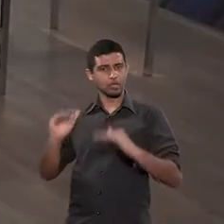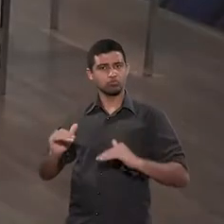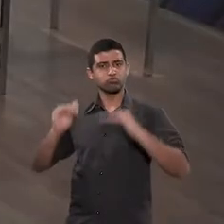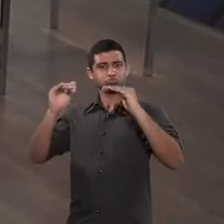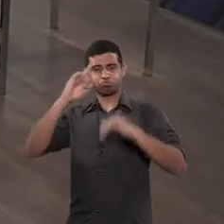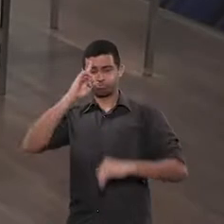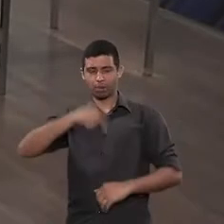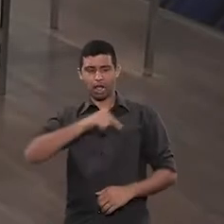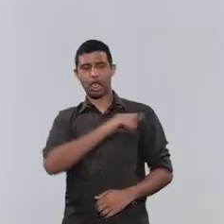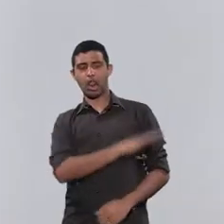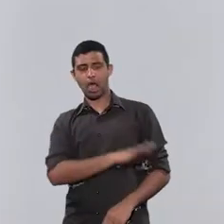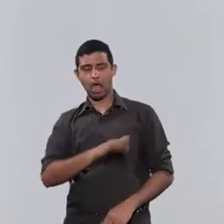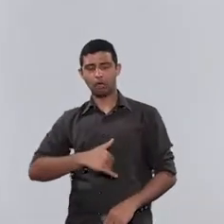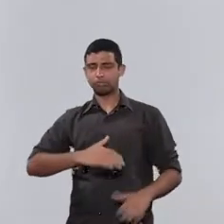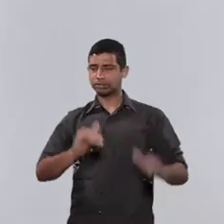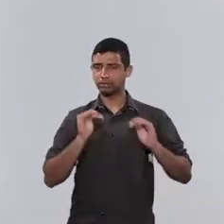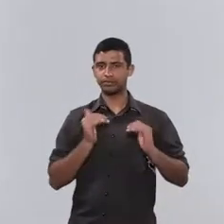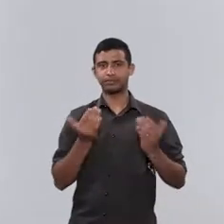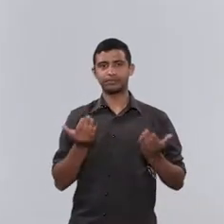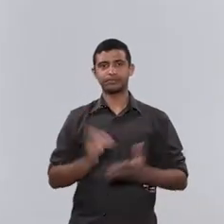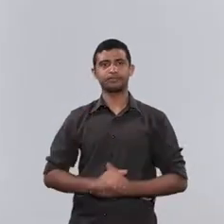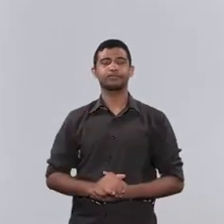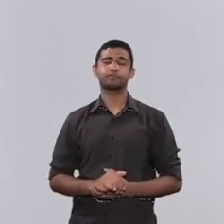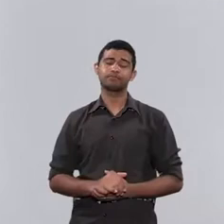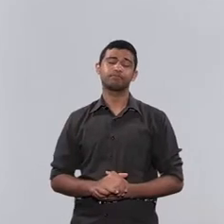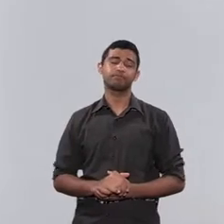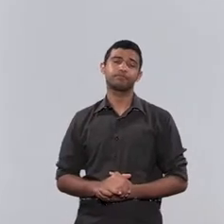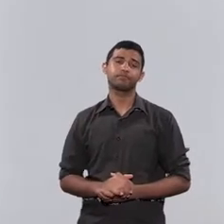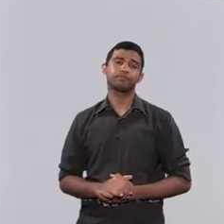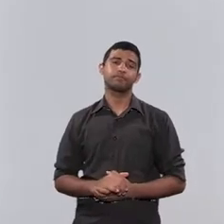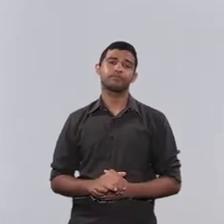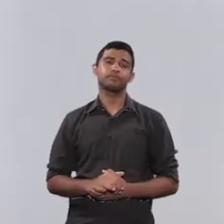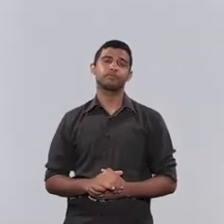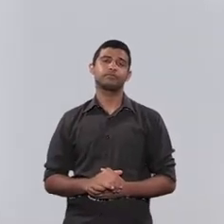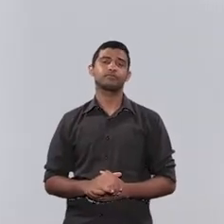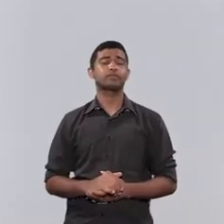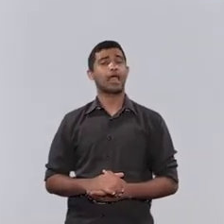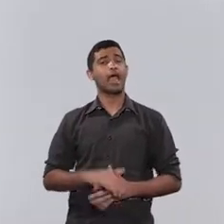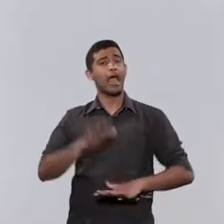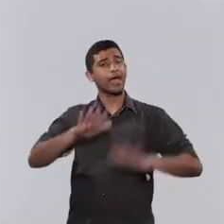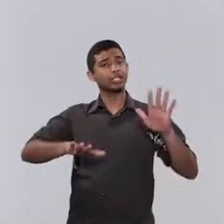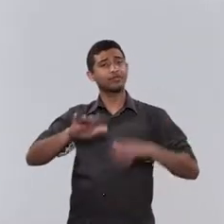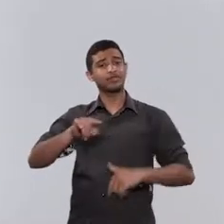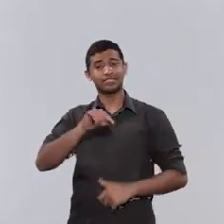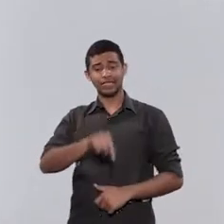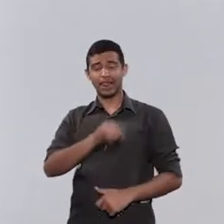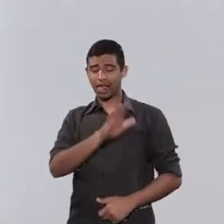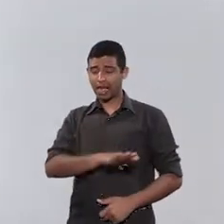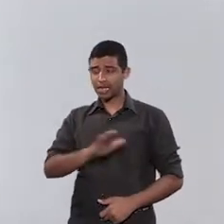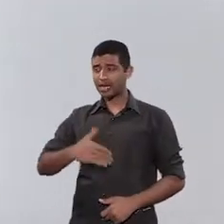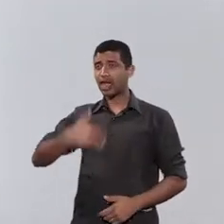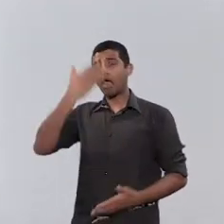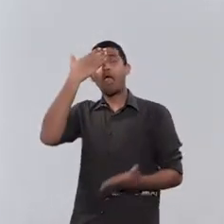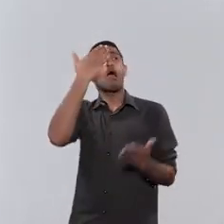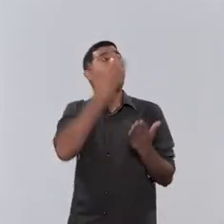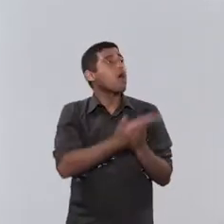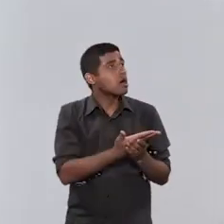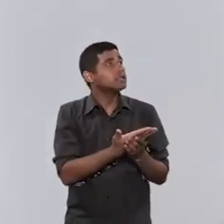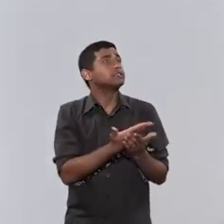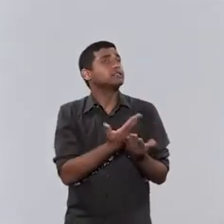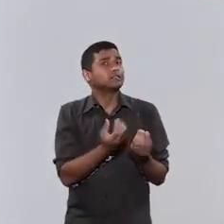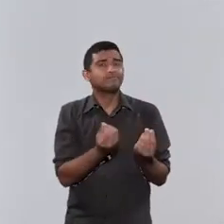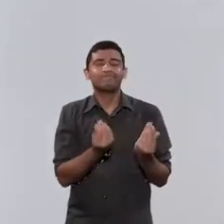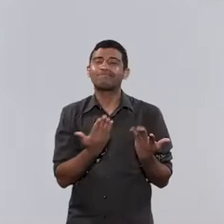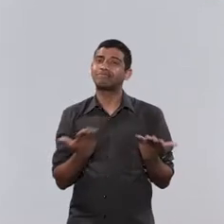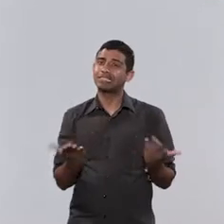exercida em cima da criança. E, normalmente, são feitas pelas pessoas em que a criança mais confia. Então,